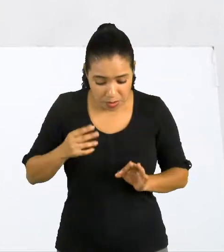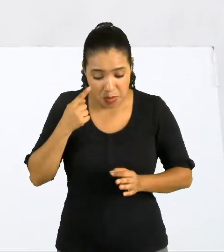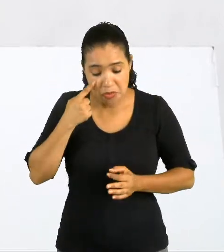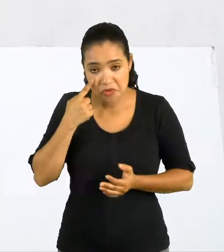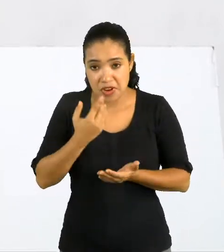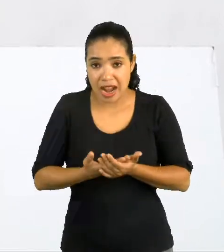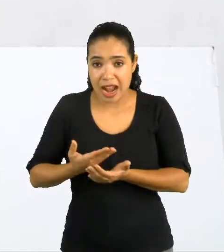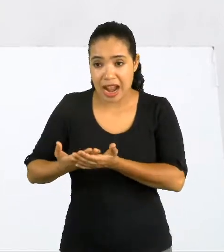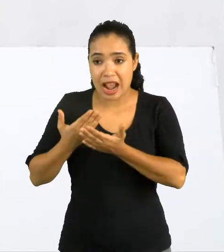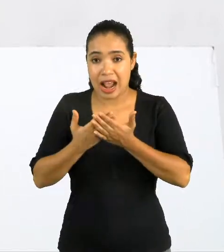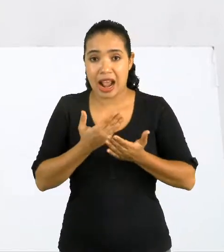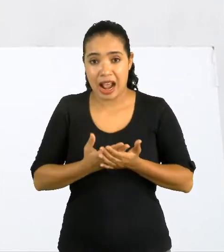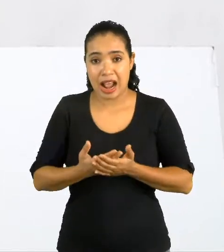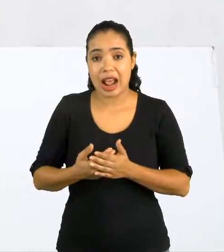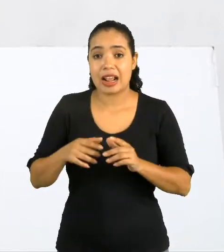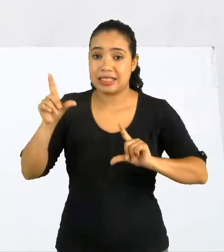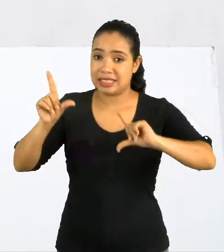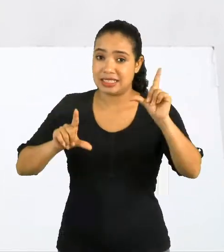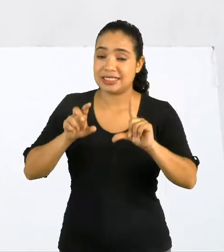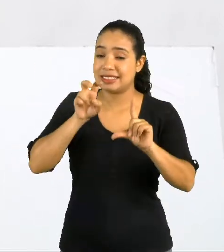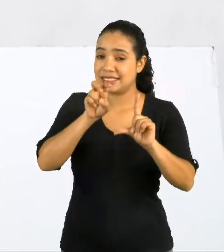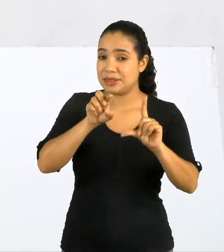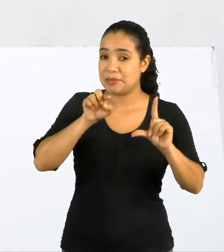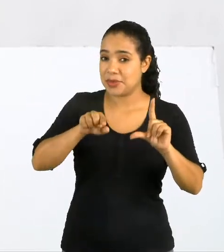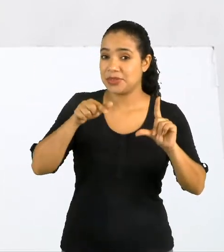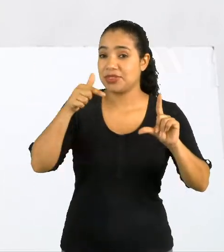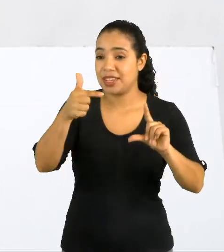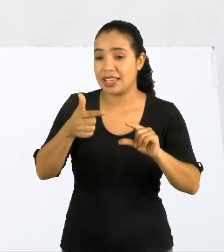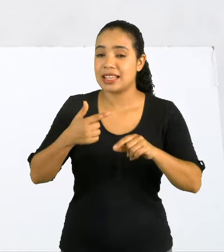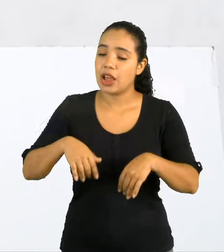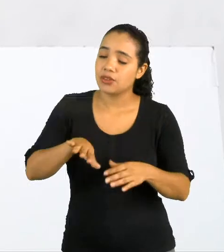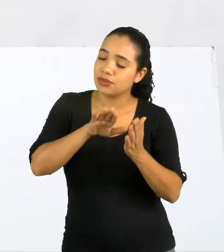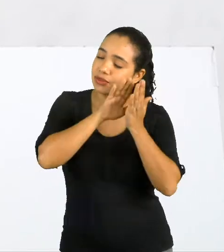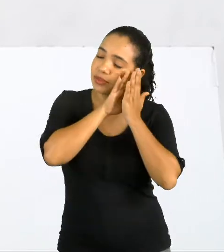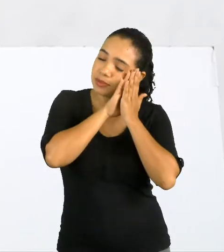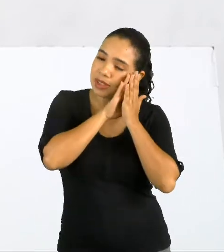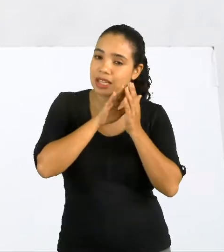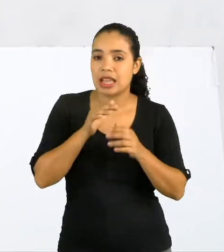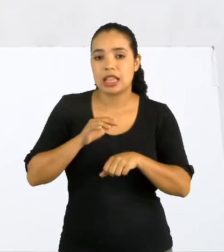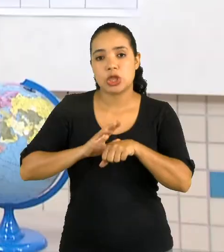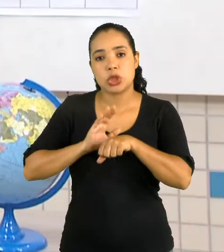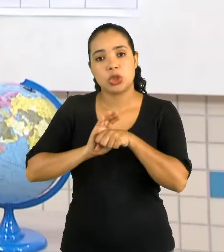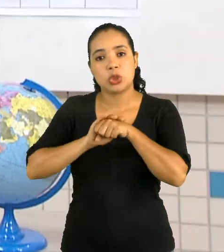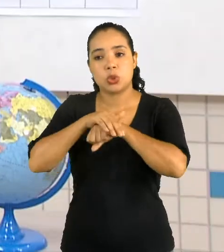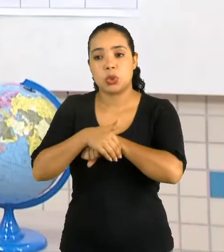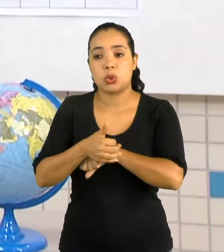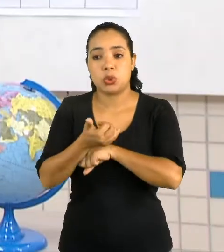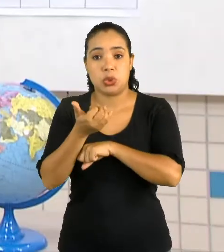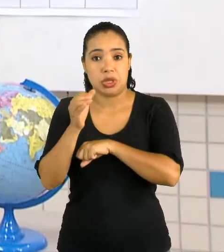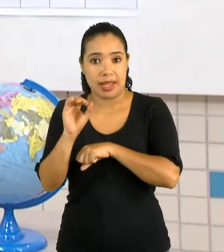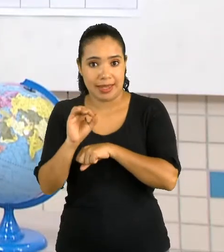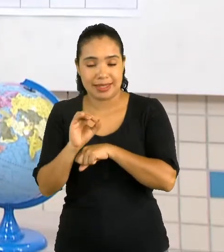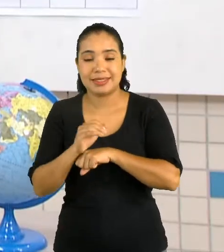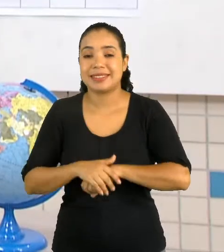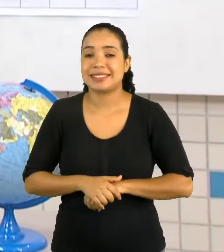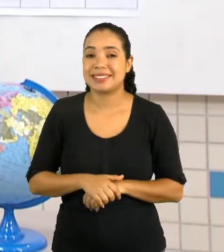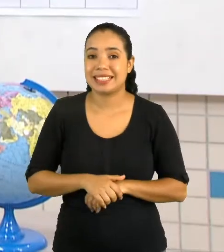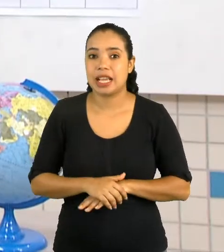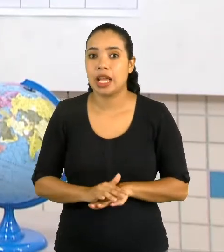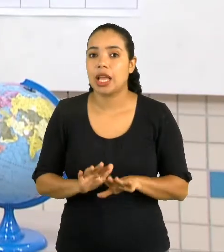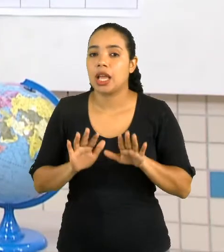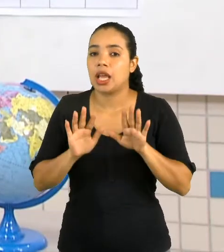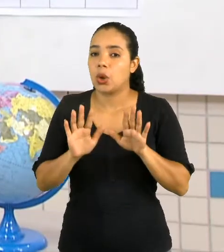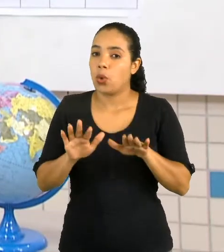primeiro ano no canal 5.2. E eu vou dormir às dez horas da noite. Quando vamos